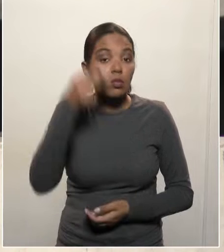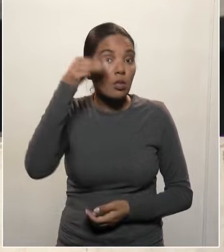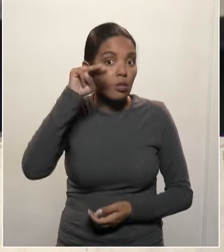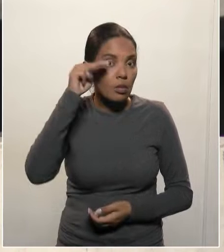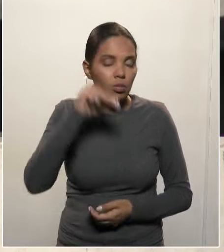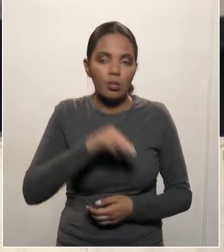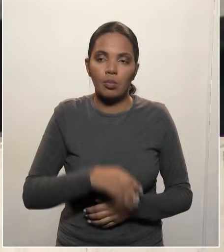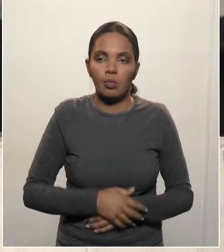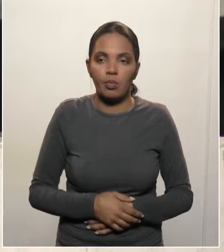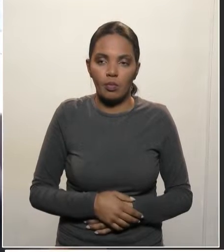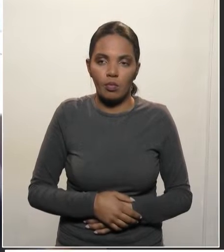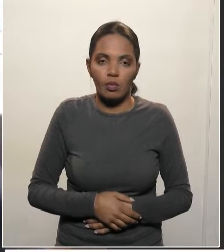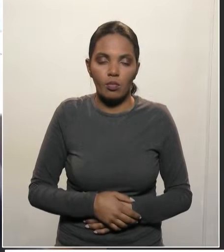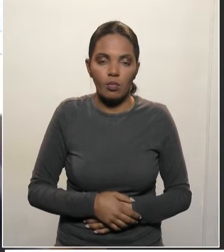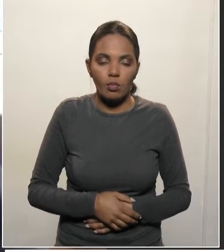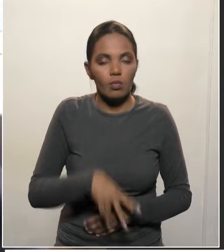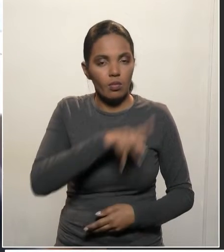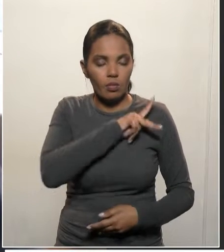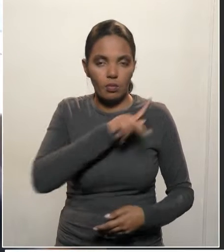Senhor Presidente,